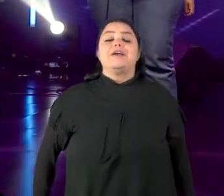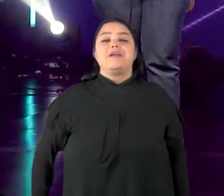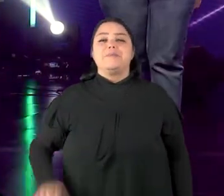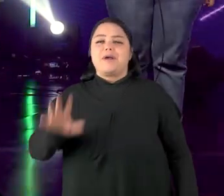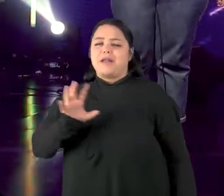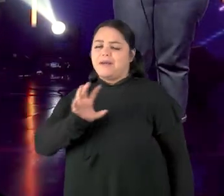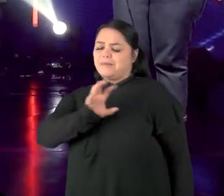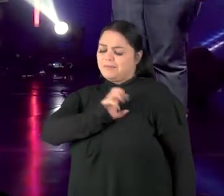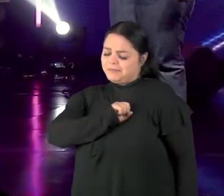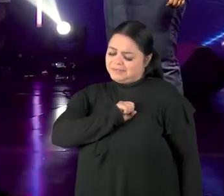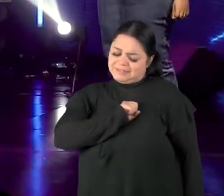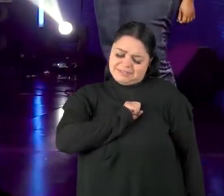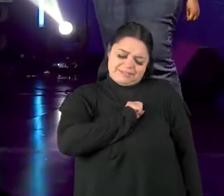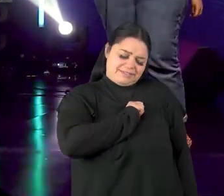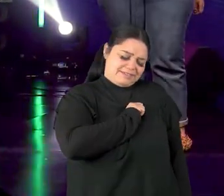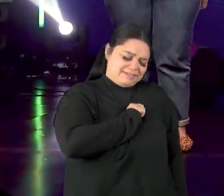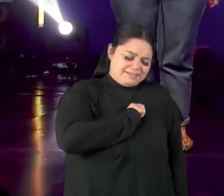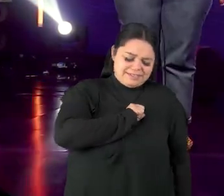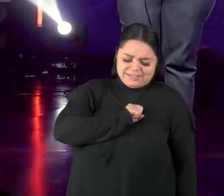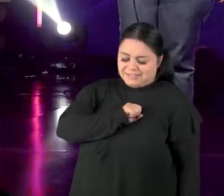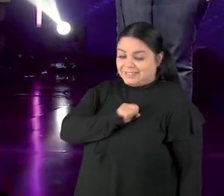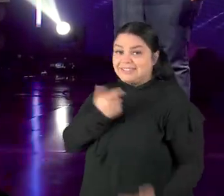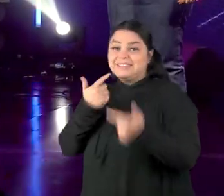Estou aqui para amar,